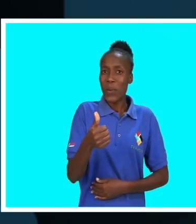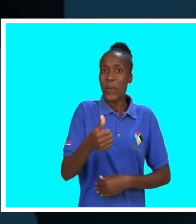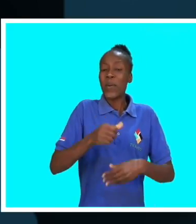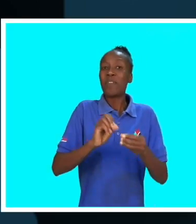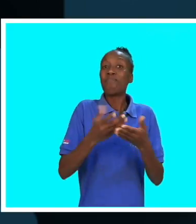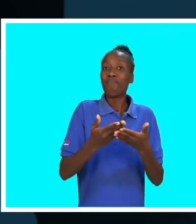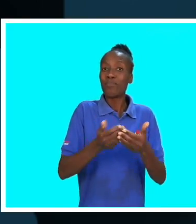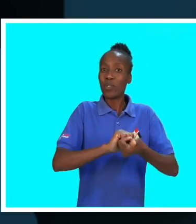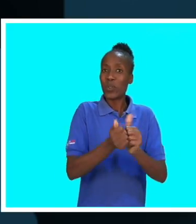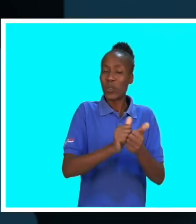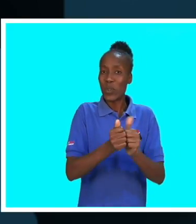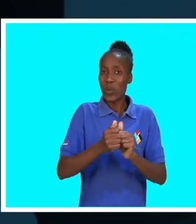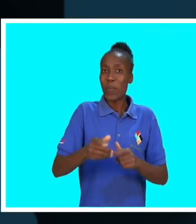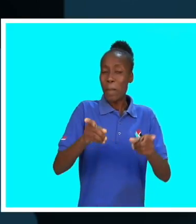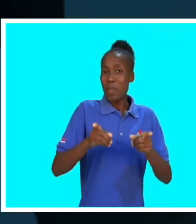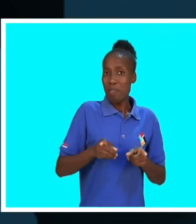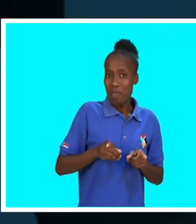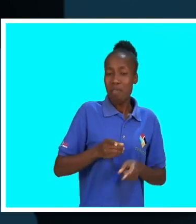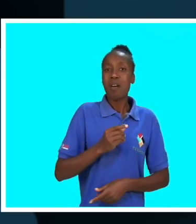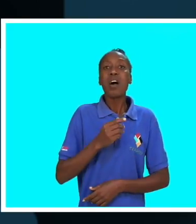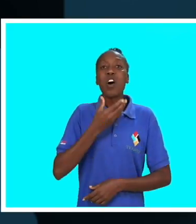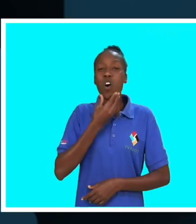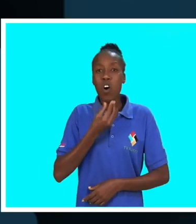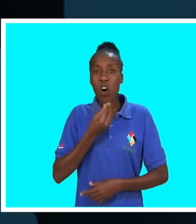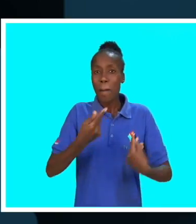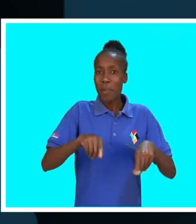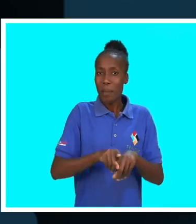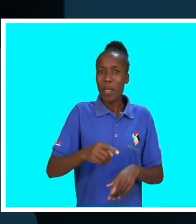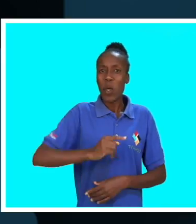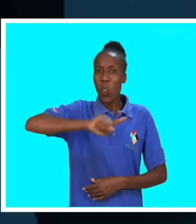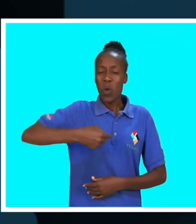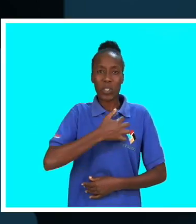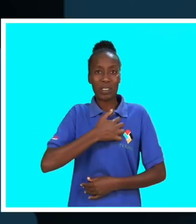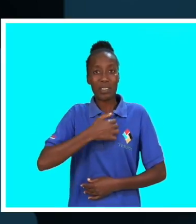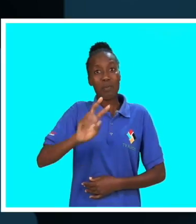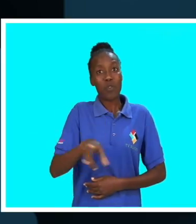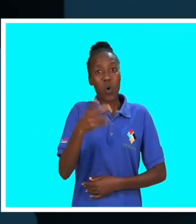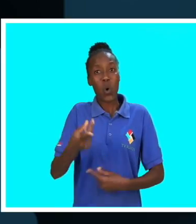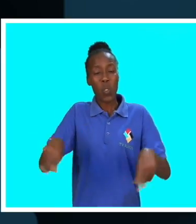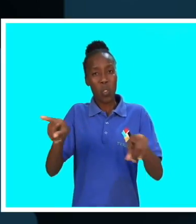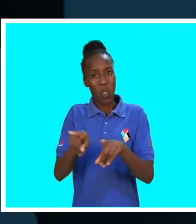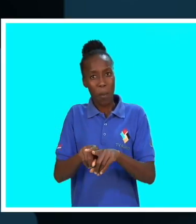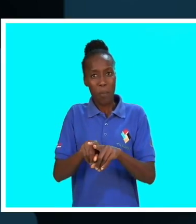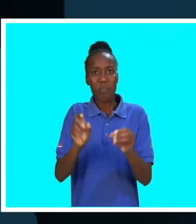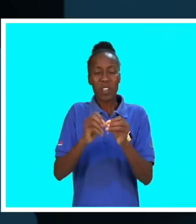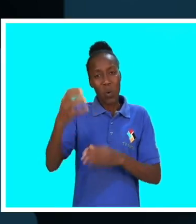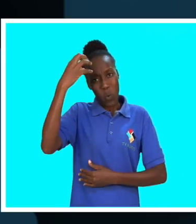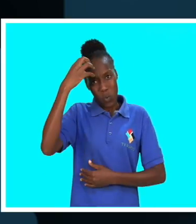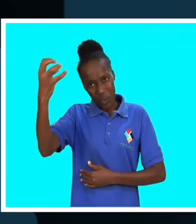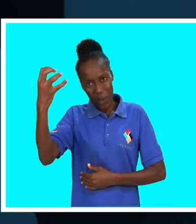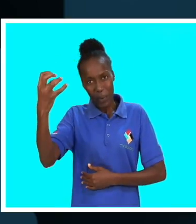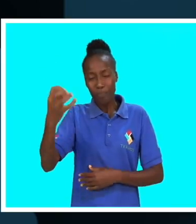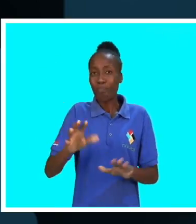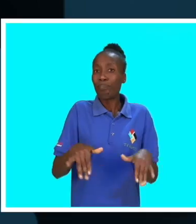esportista feminino, melhor esportista masculino, nós tentamos criar também outro tipo de categorias que vão ser premiadas